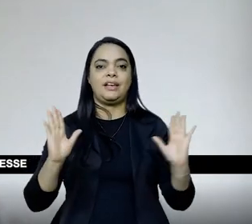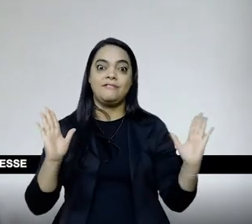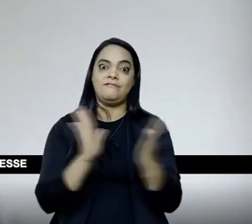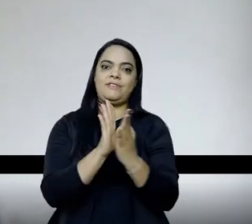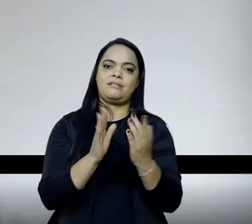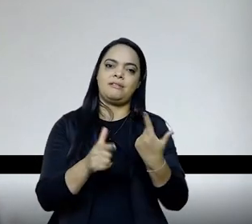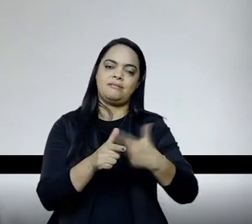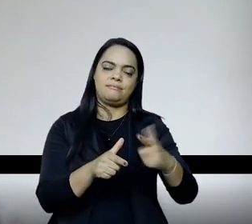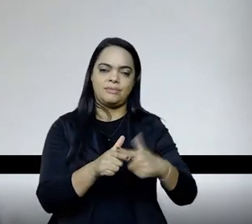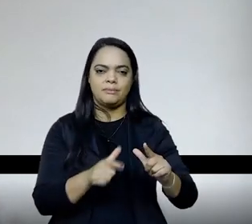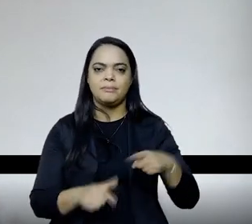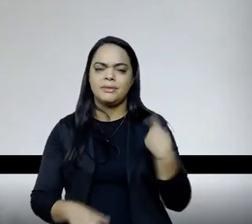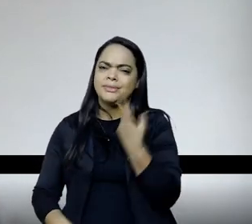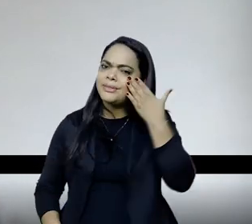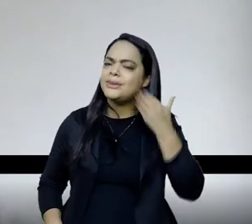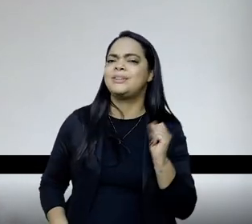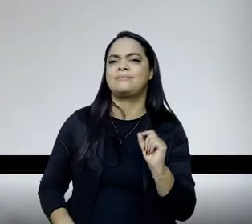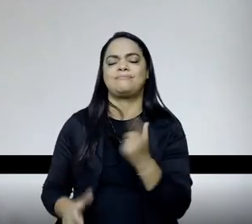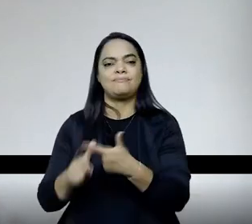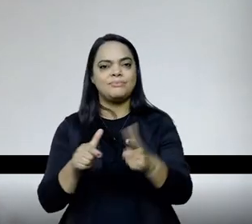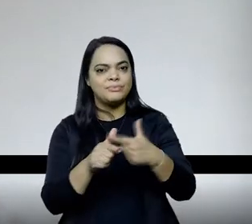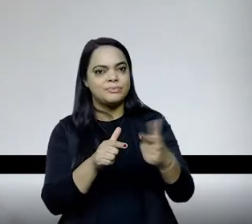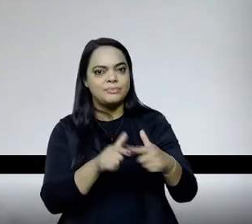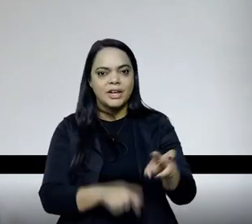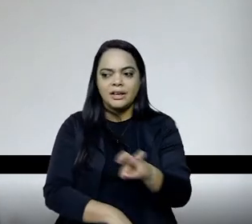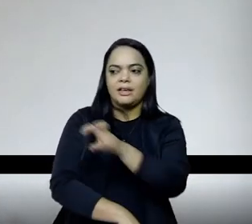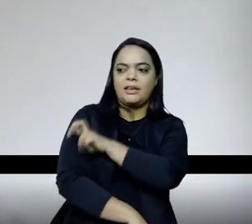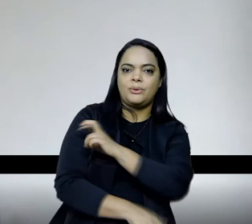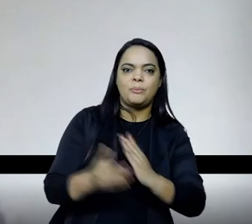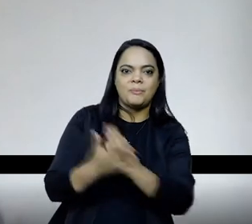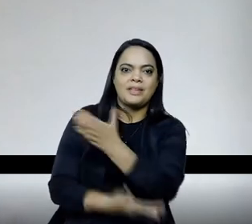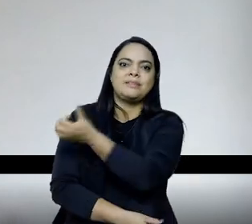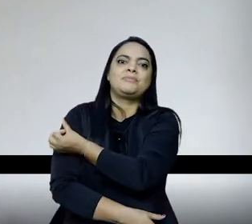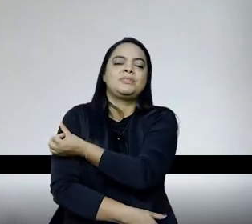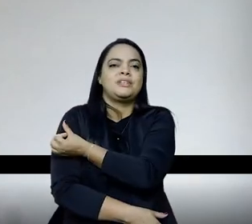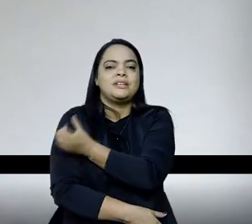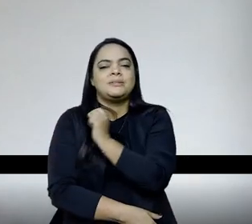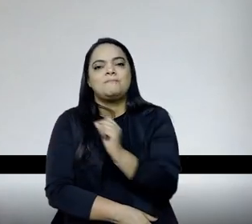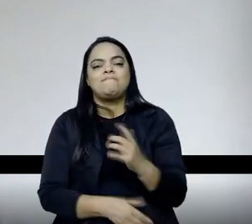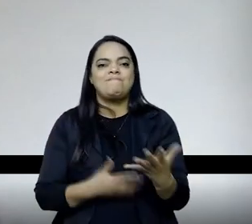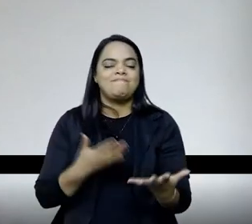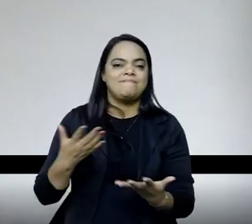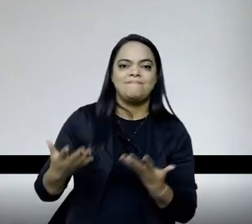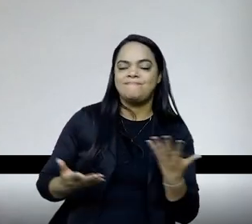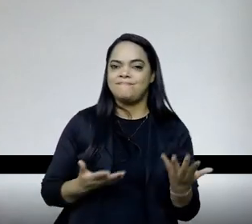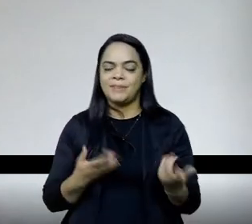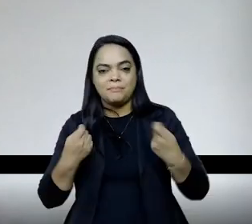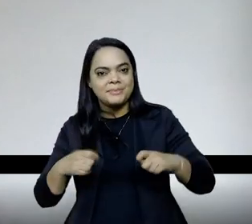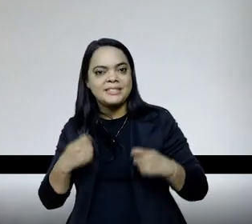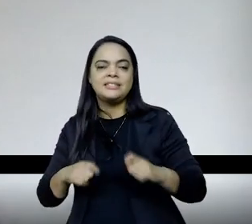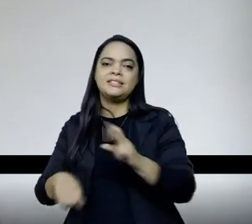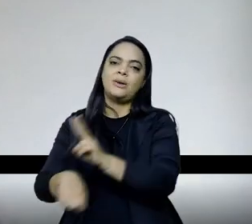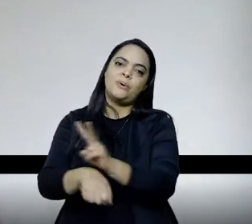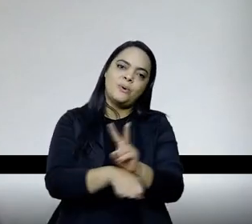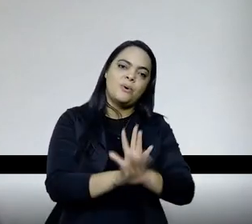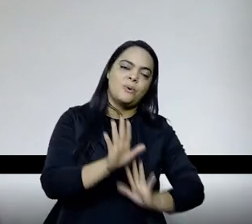enfrentar esse problema, né? A gente sabe que um dos grandes problemas dessa passagem é justamente esse, de uma... de um